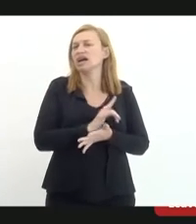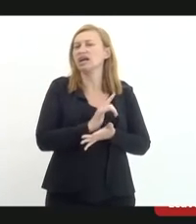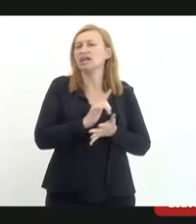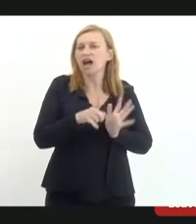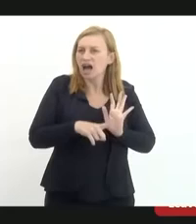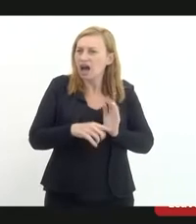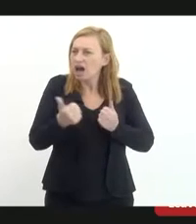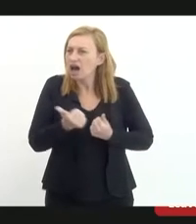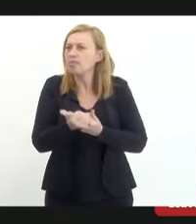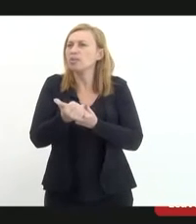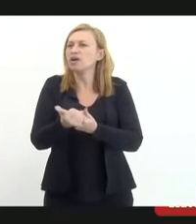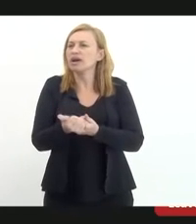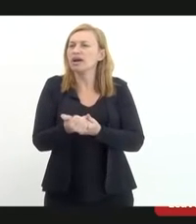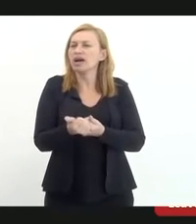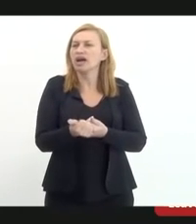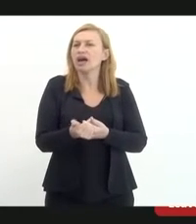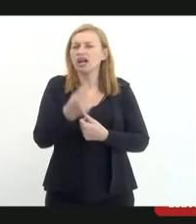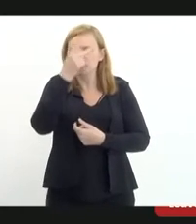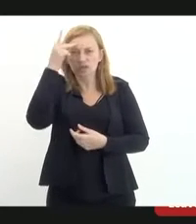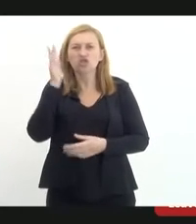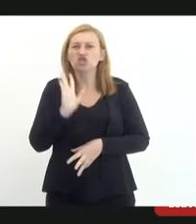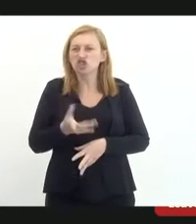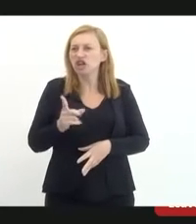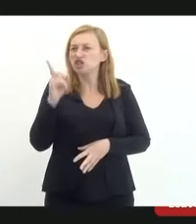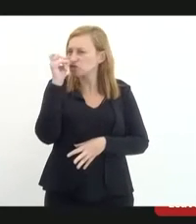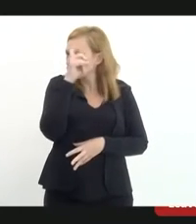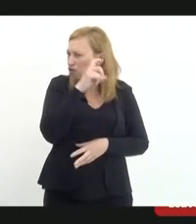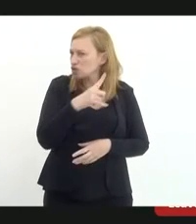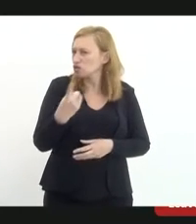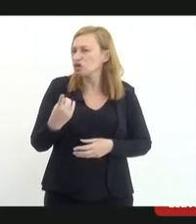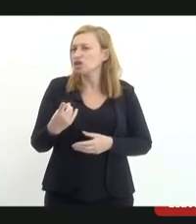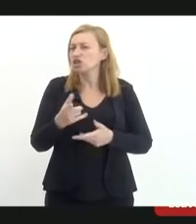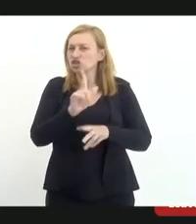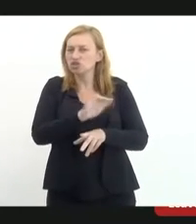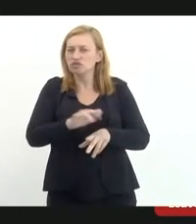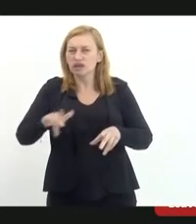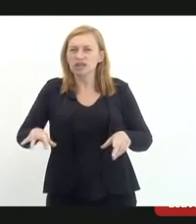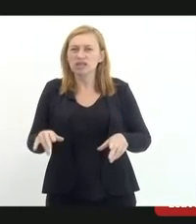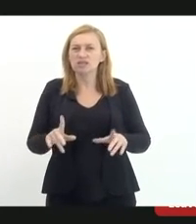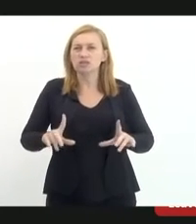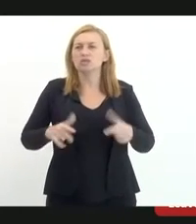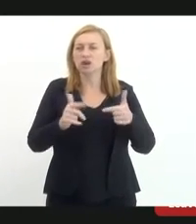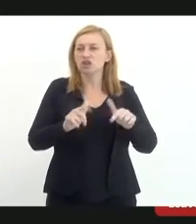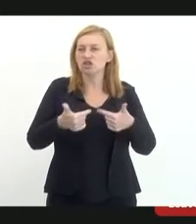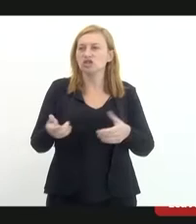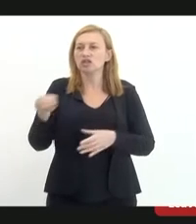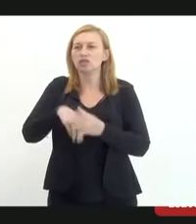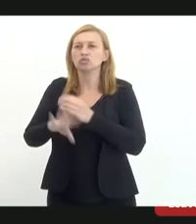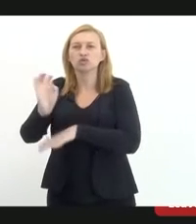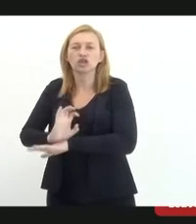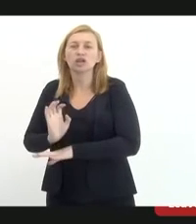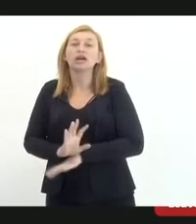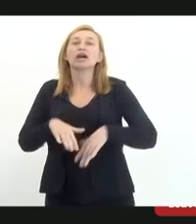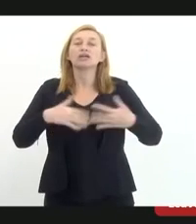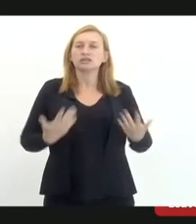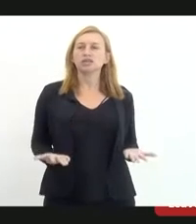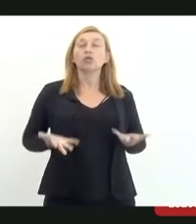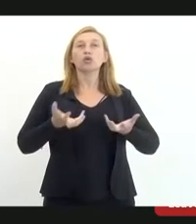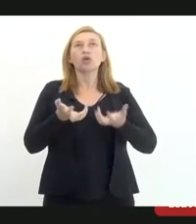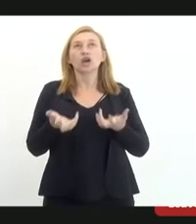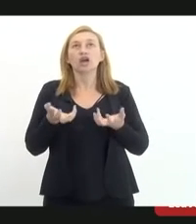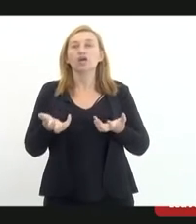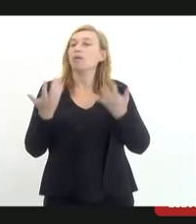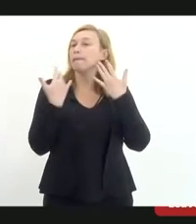assistência para as pessoas que já enfrentam dificuldade de diversas formas no Estado. Então, eu